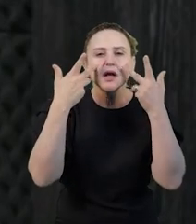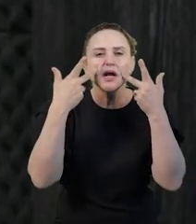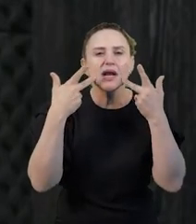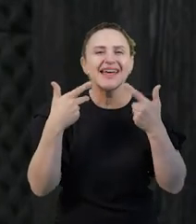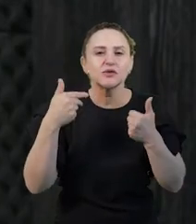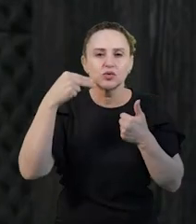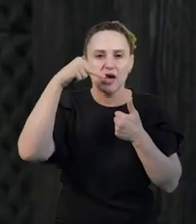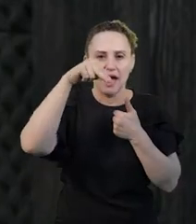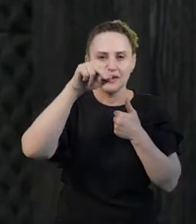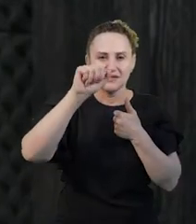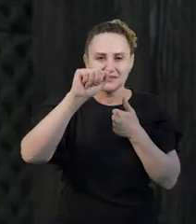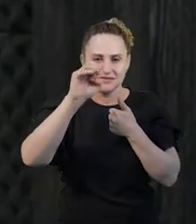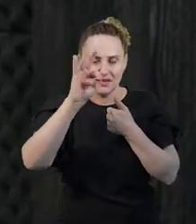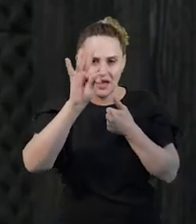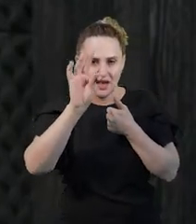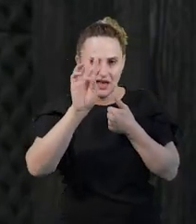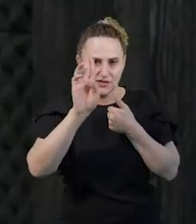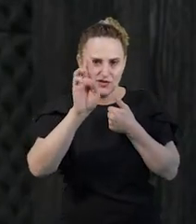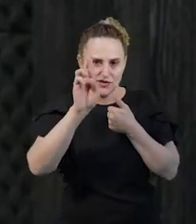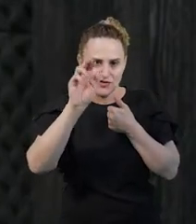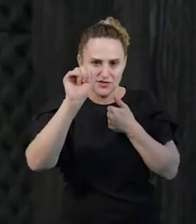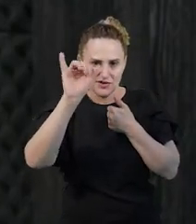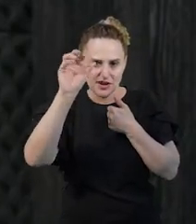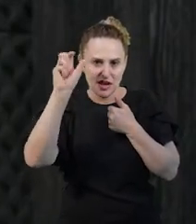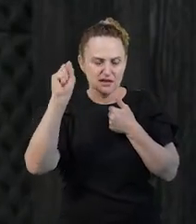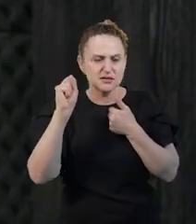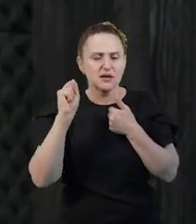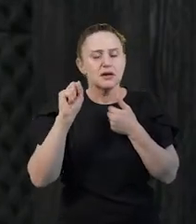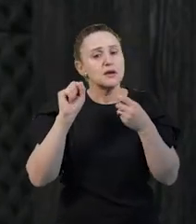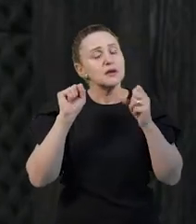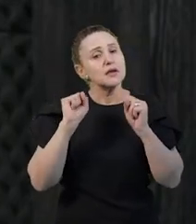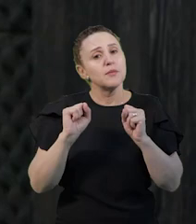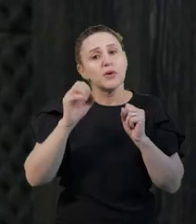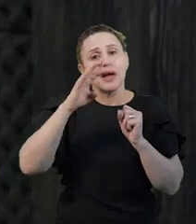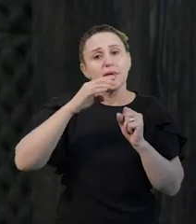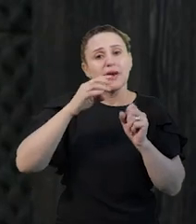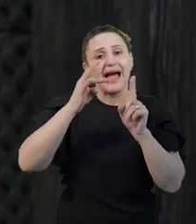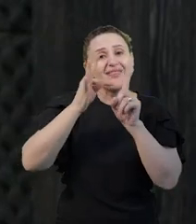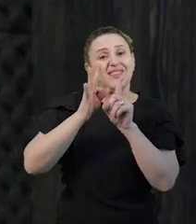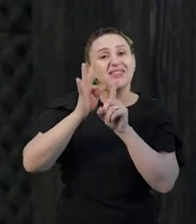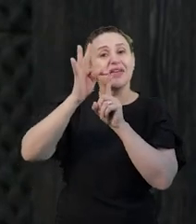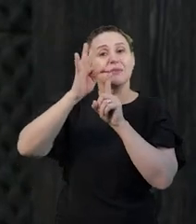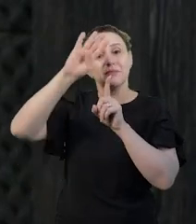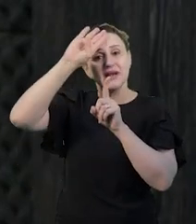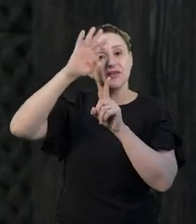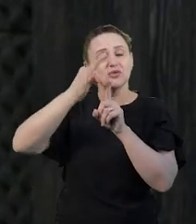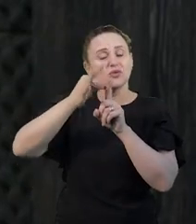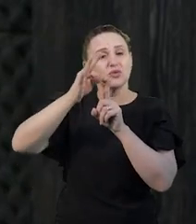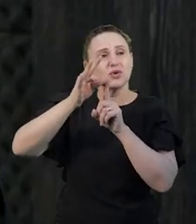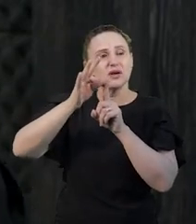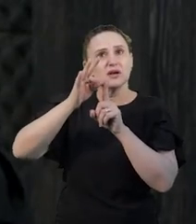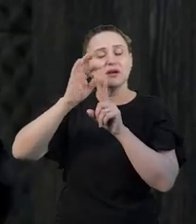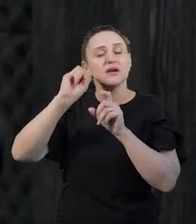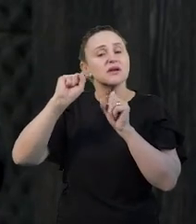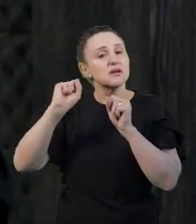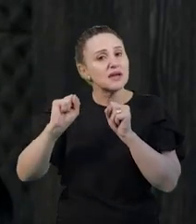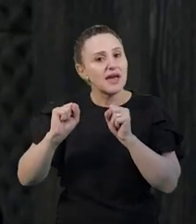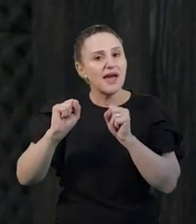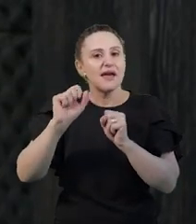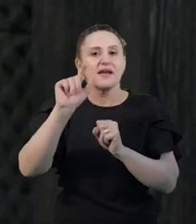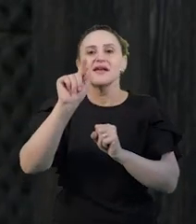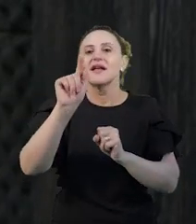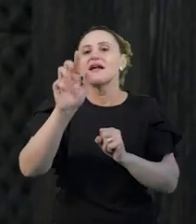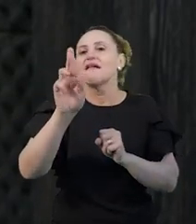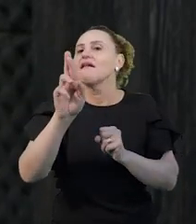temperatura, que ele pode sair do 1 aos 5 graus, ele passa todo o percurso do 1 até os 5 graus. Então, essas